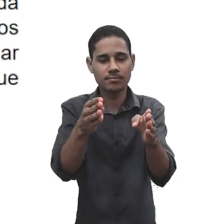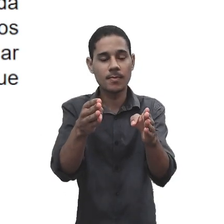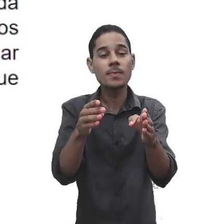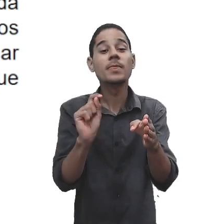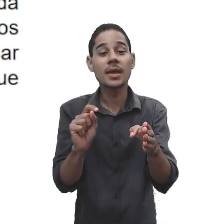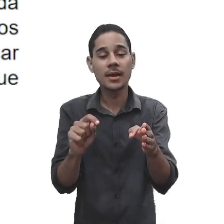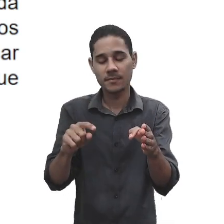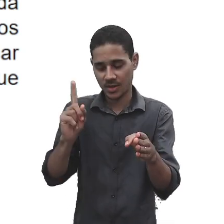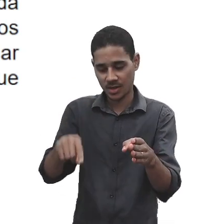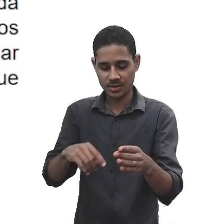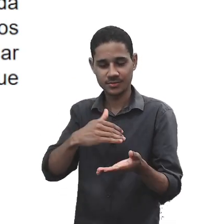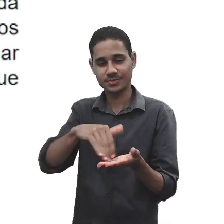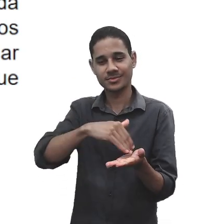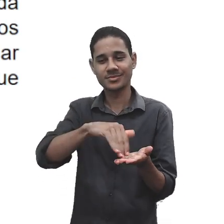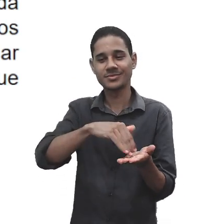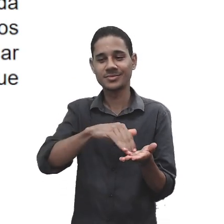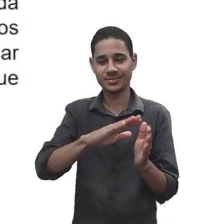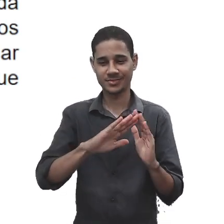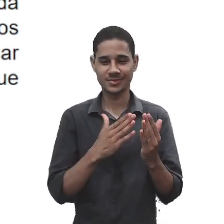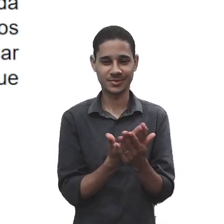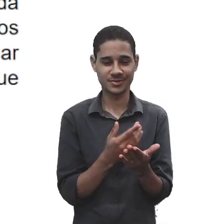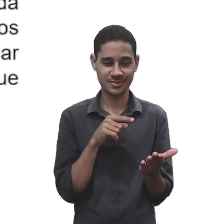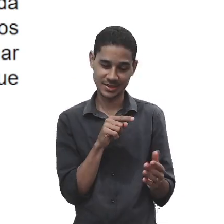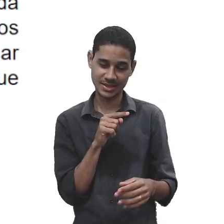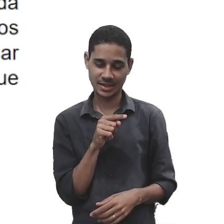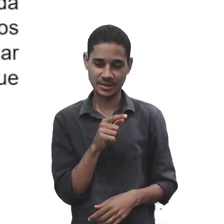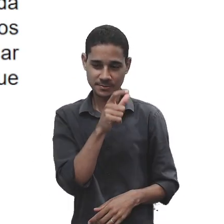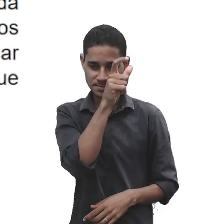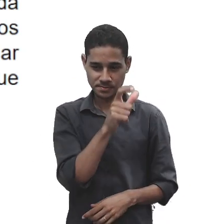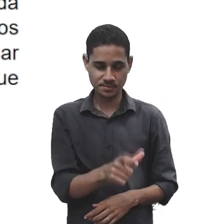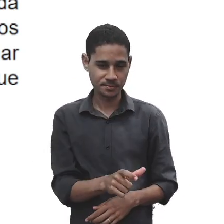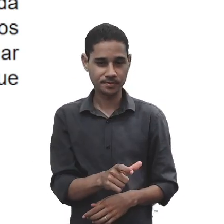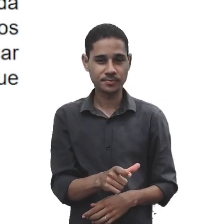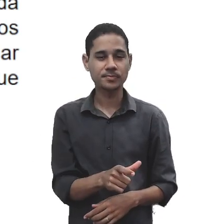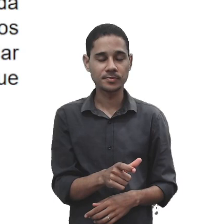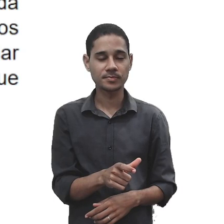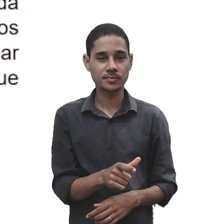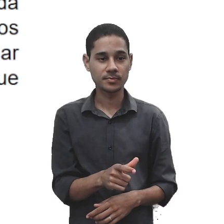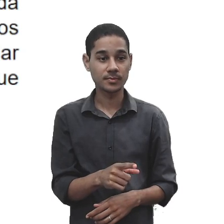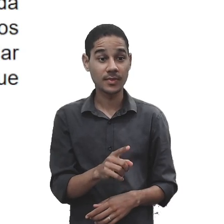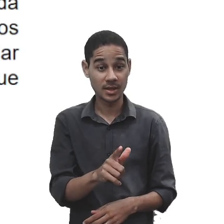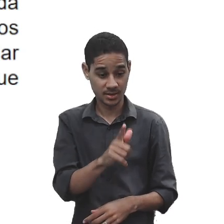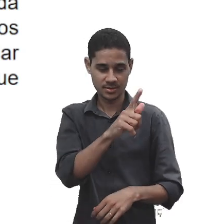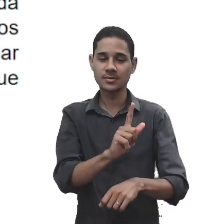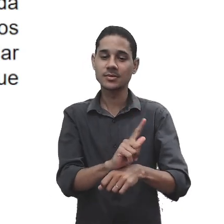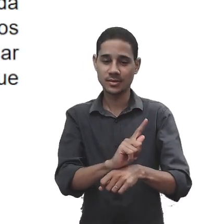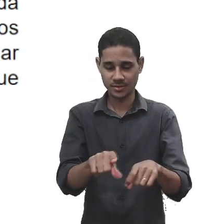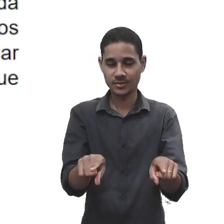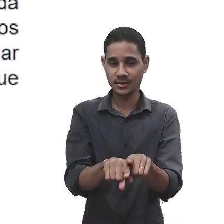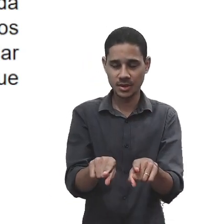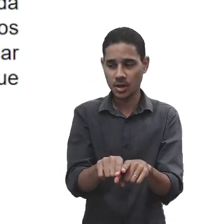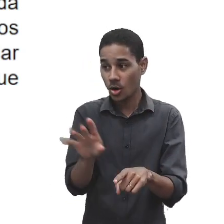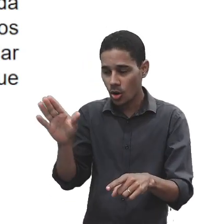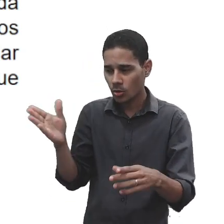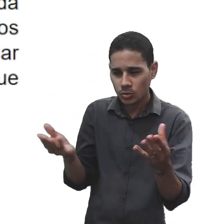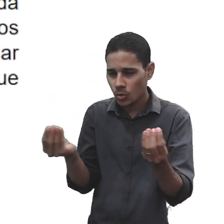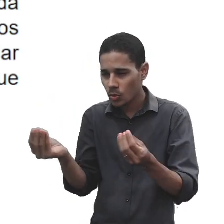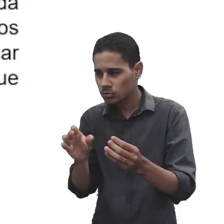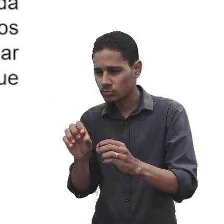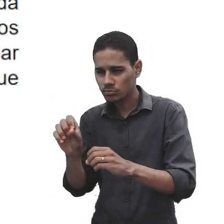está o secretário escolar. Está lá o secretário para gerir também, para orientar esses